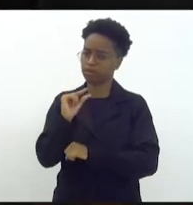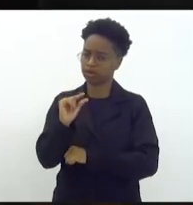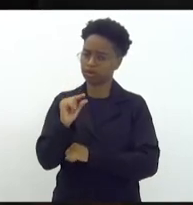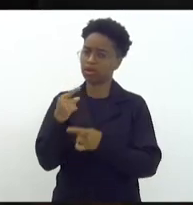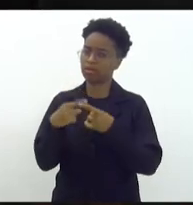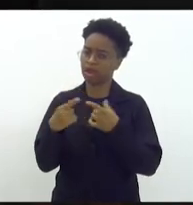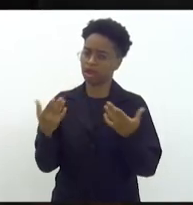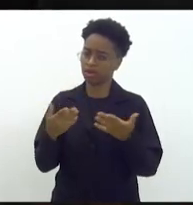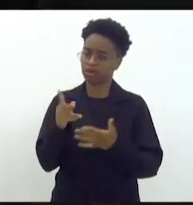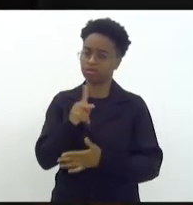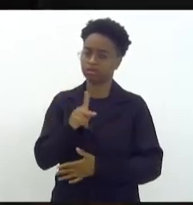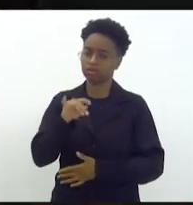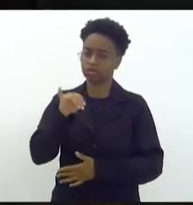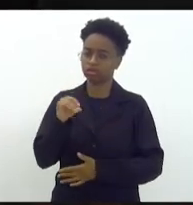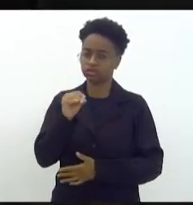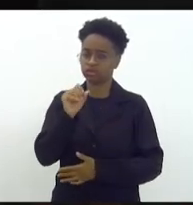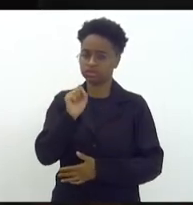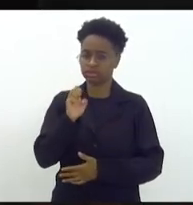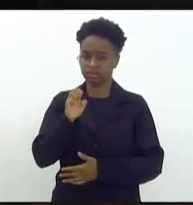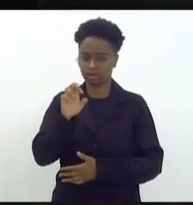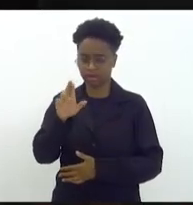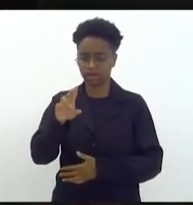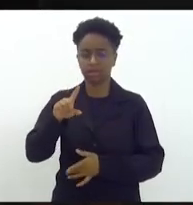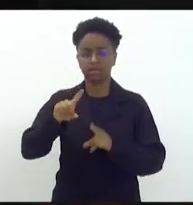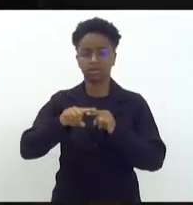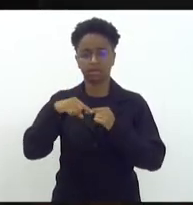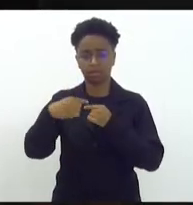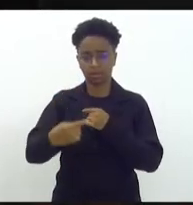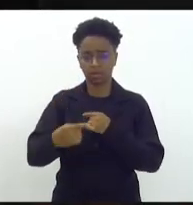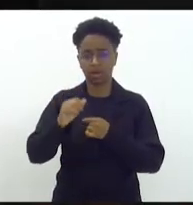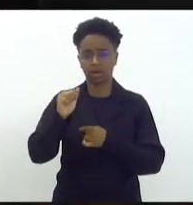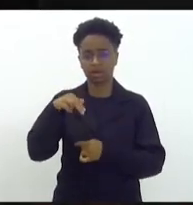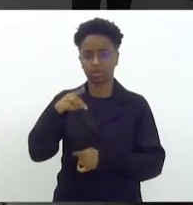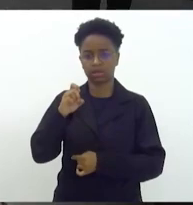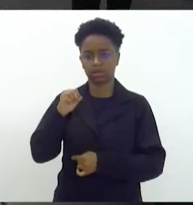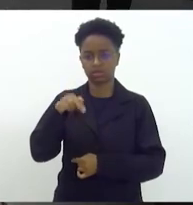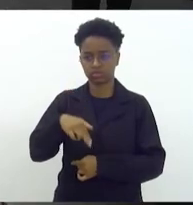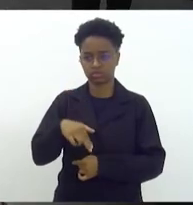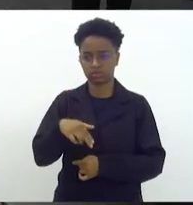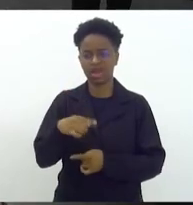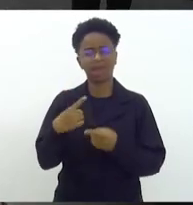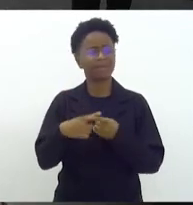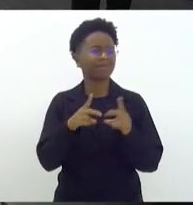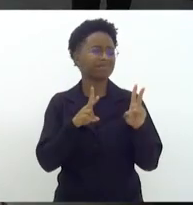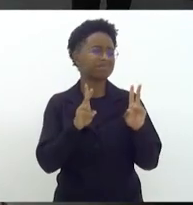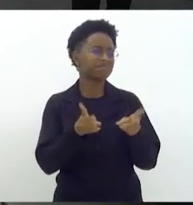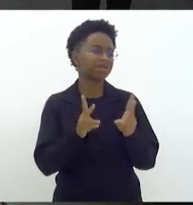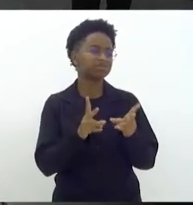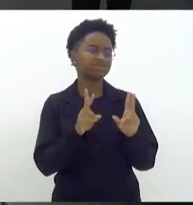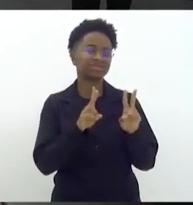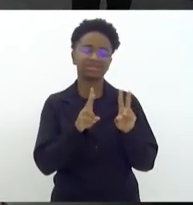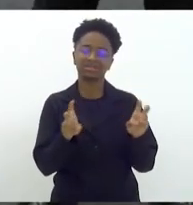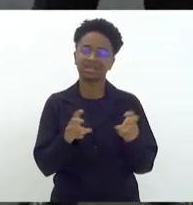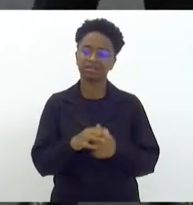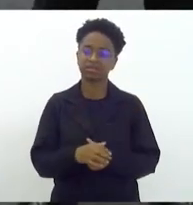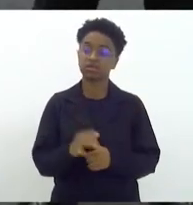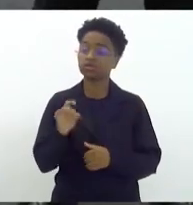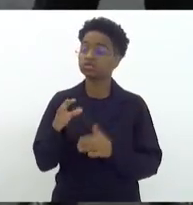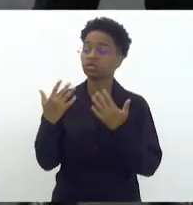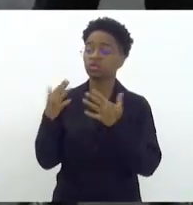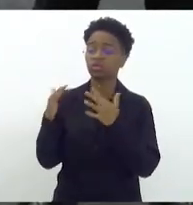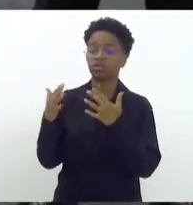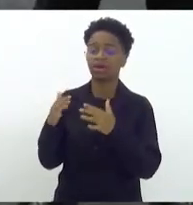Agora o professor Josimar, depois o deputado Anderson Moraes, eu posso escrever a vossa excelência. é que é dentro do assunto. Só para parabenizar.